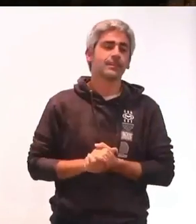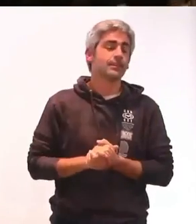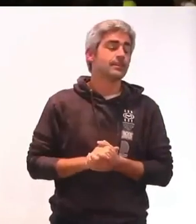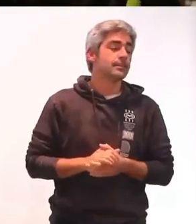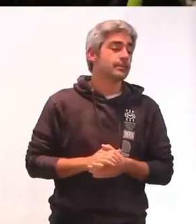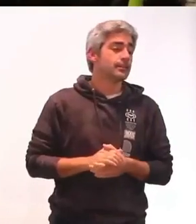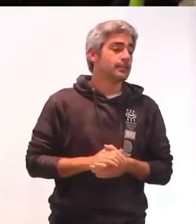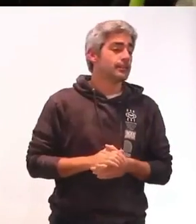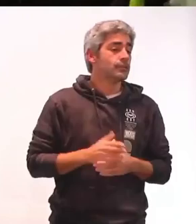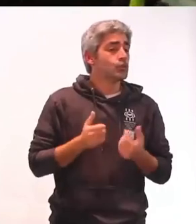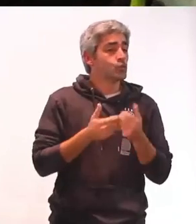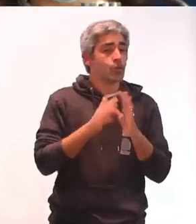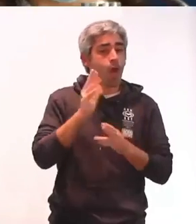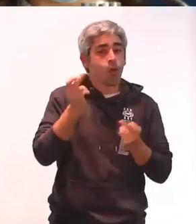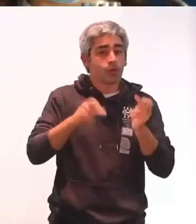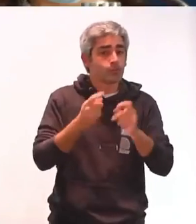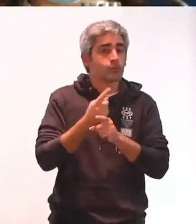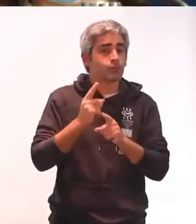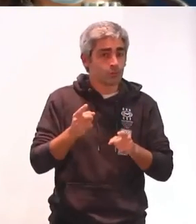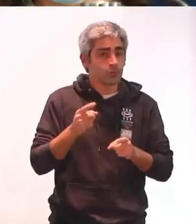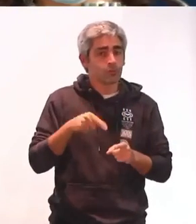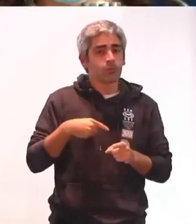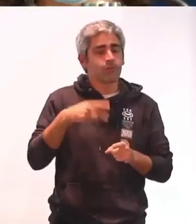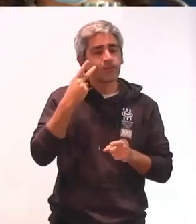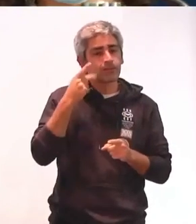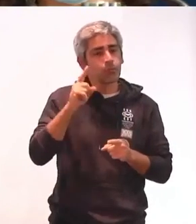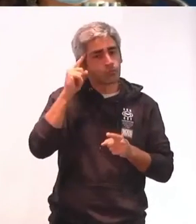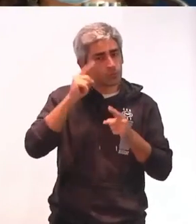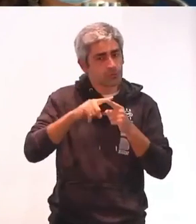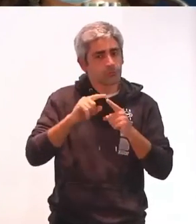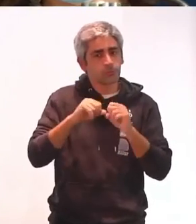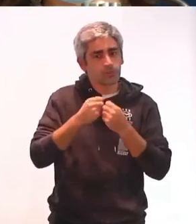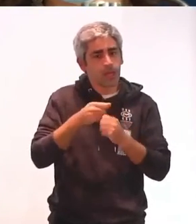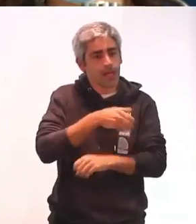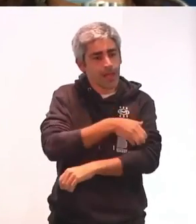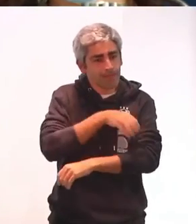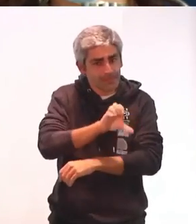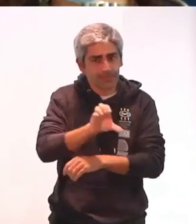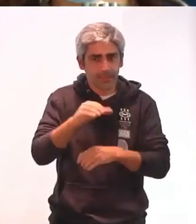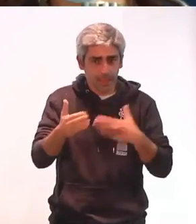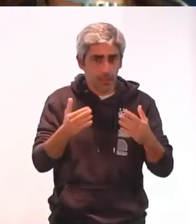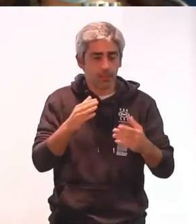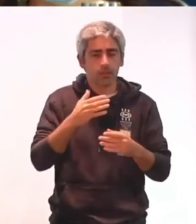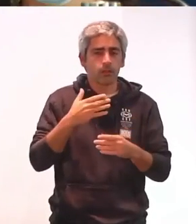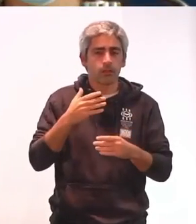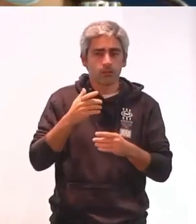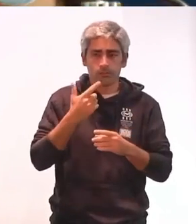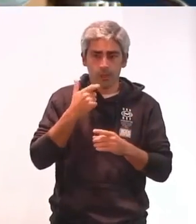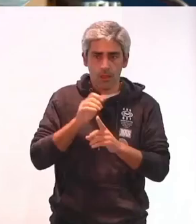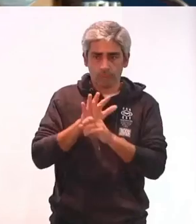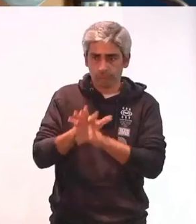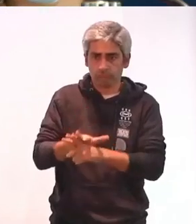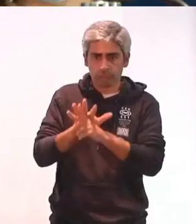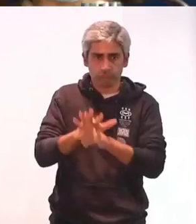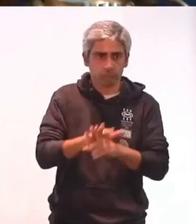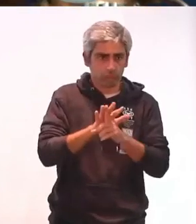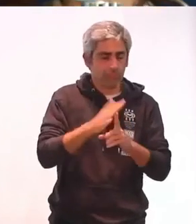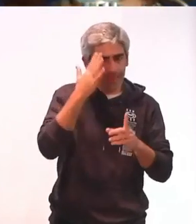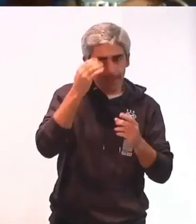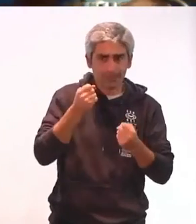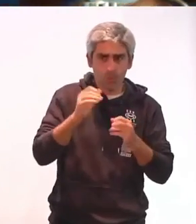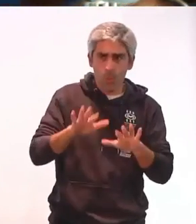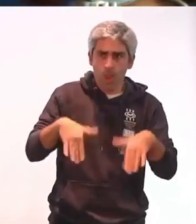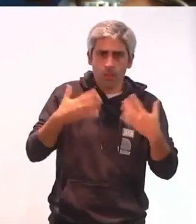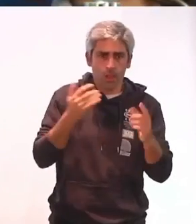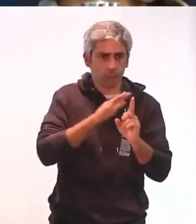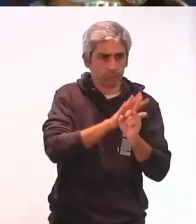E tudo isto acontece porque ainda vivemos numa cidade capacitista, uma sociedade que exerce discriminação contra pessoas com qualquer tipo de incapacidade,